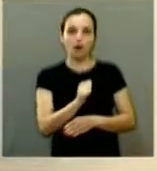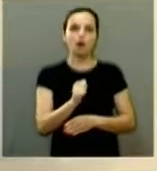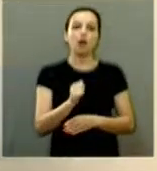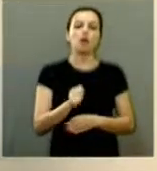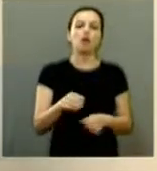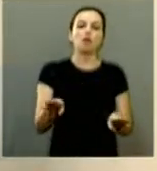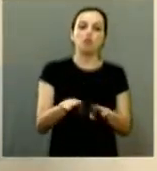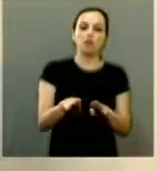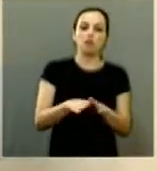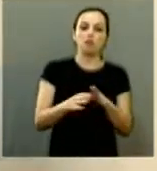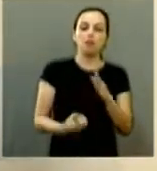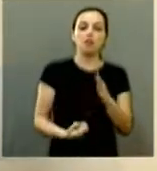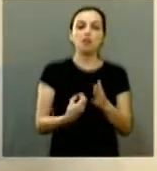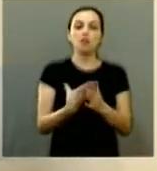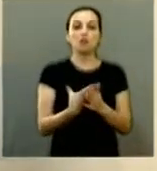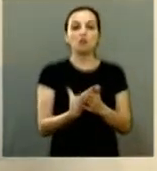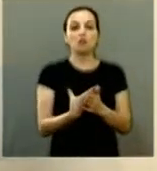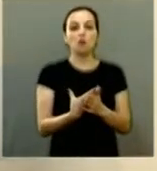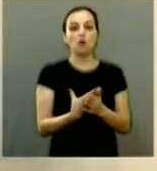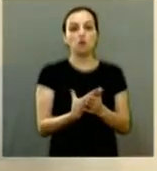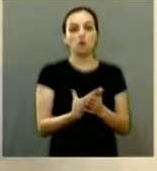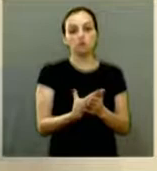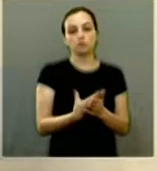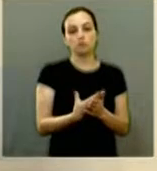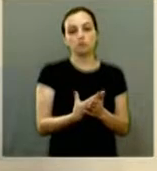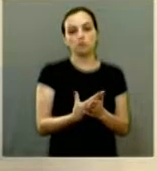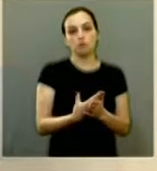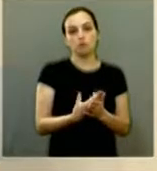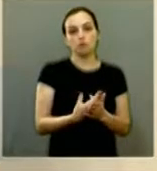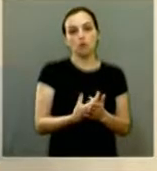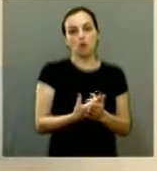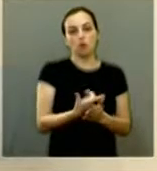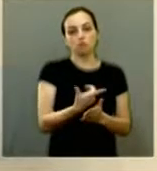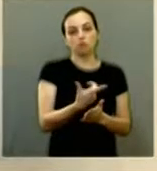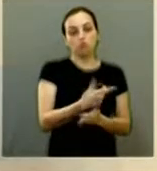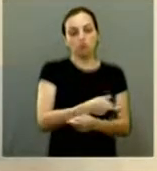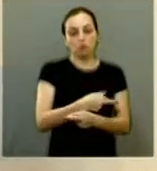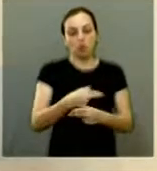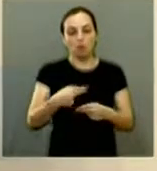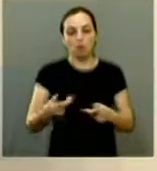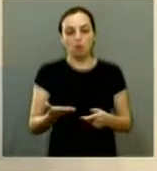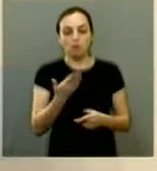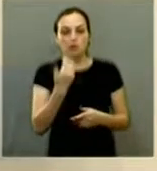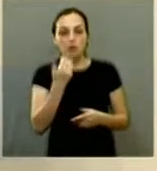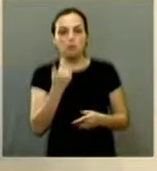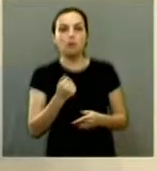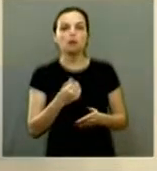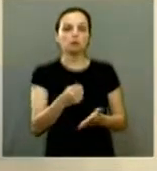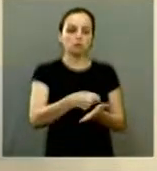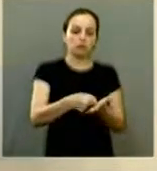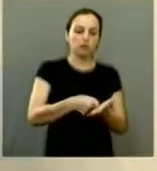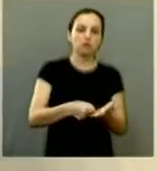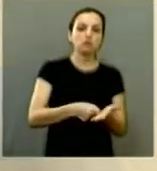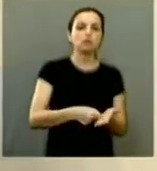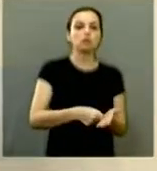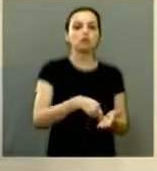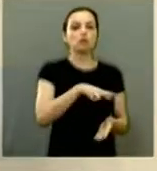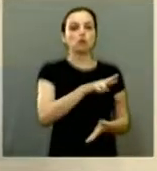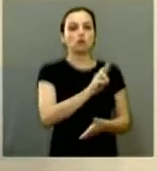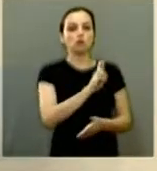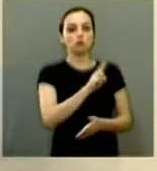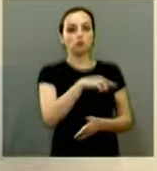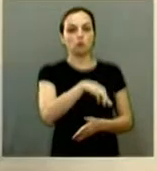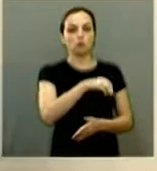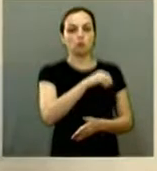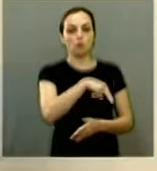farinha láctea Nestle e fundador da multinacional e e o nosso escritor o nosso escritor Carlos Drummond de Andrade além de escritor também foi